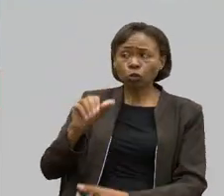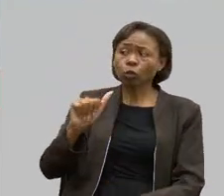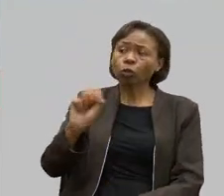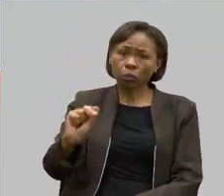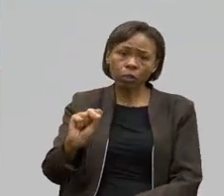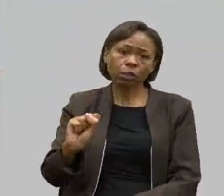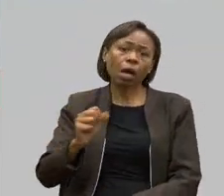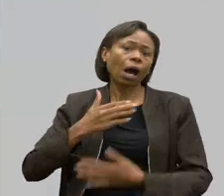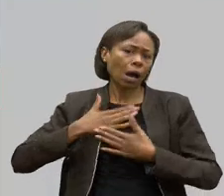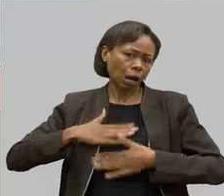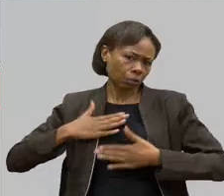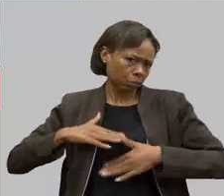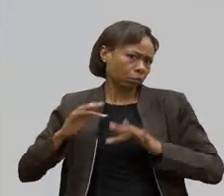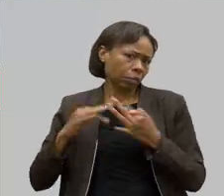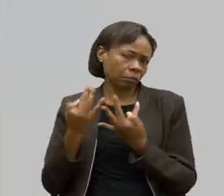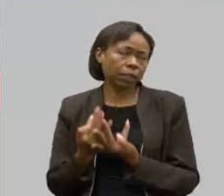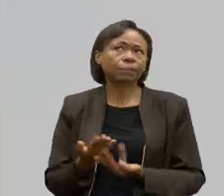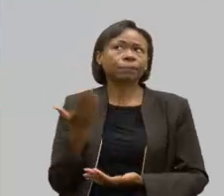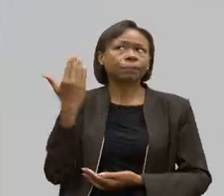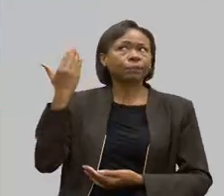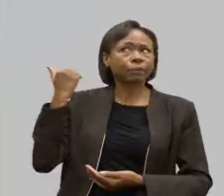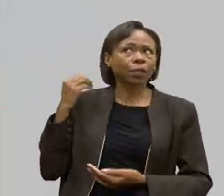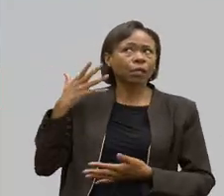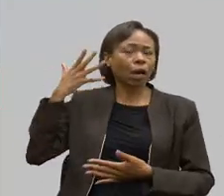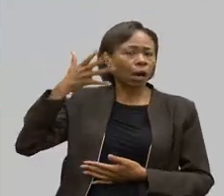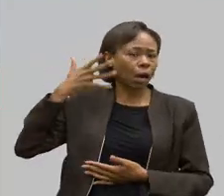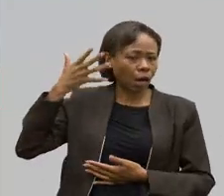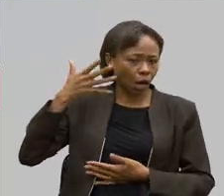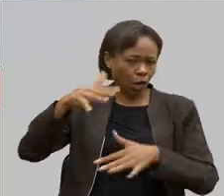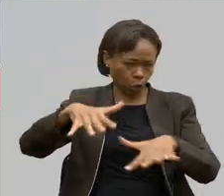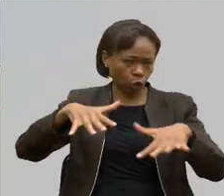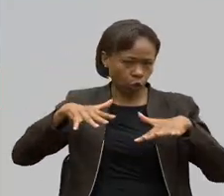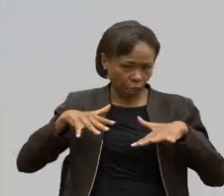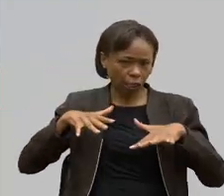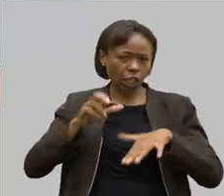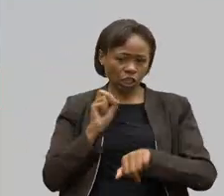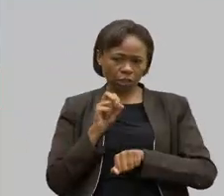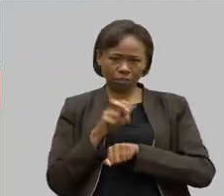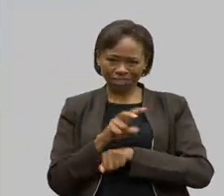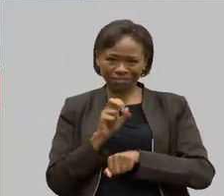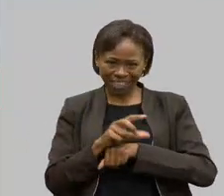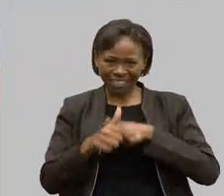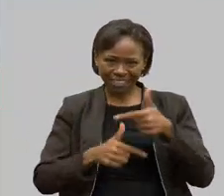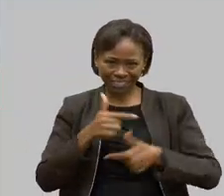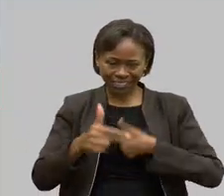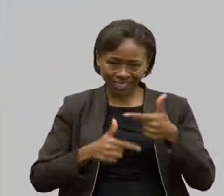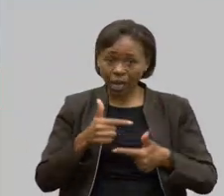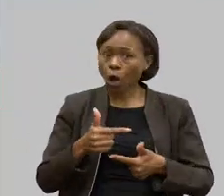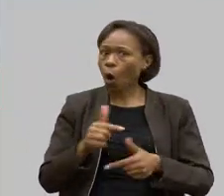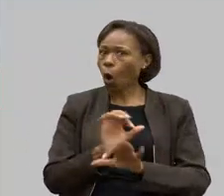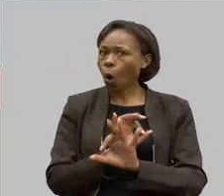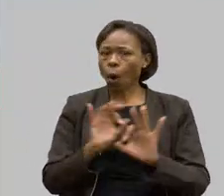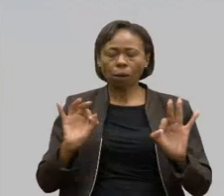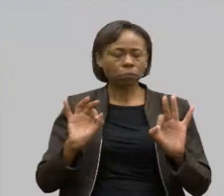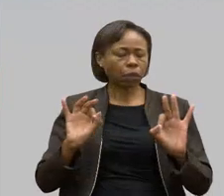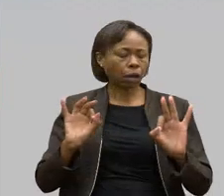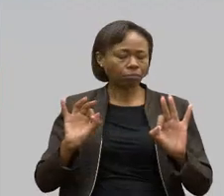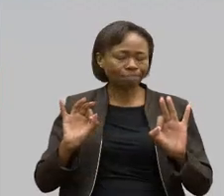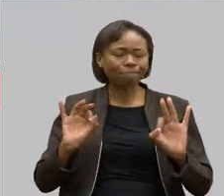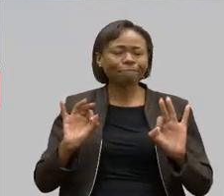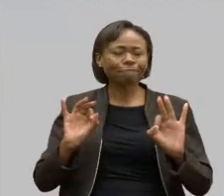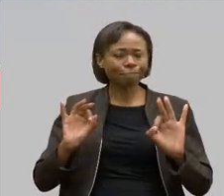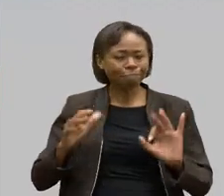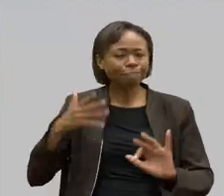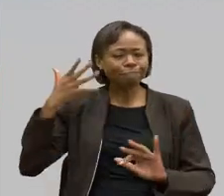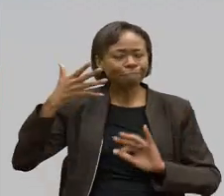audiência sobre empregabilidade. Eu achei que foi uma audiência de muito sucesso. Da audiência, saíram vários aqui